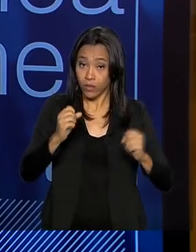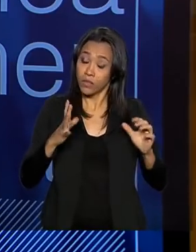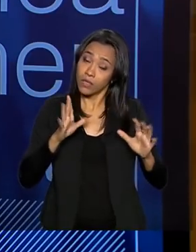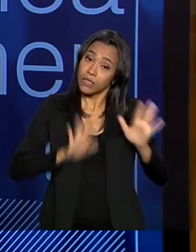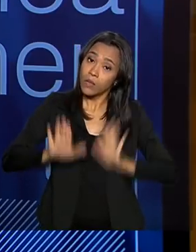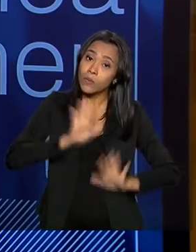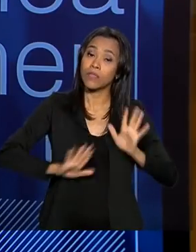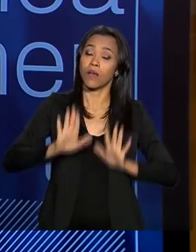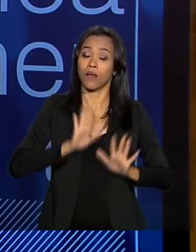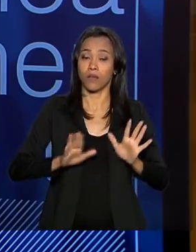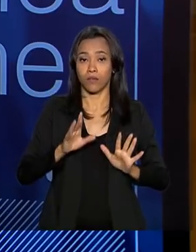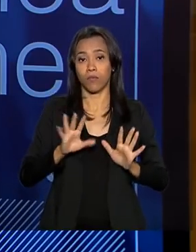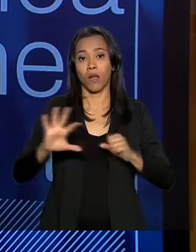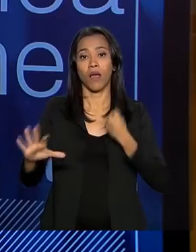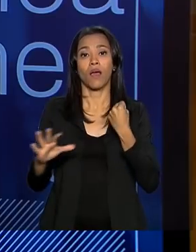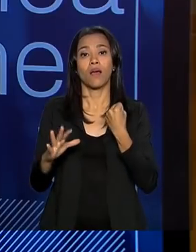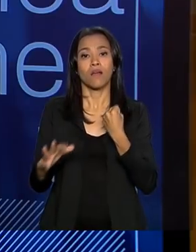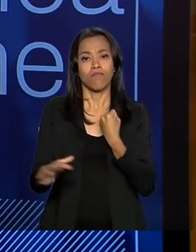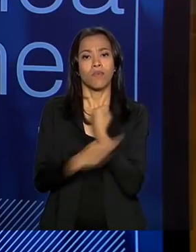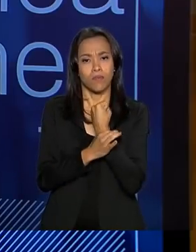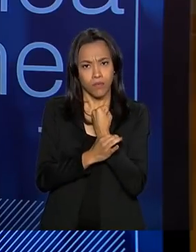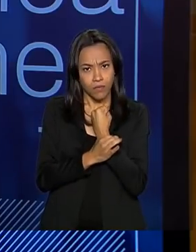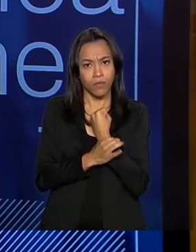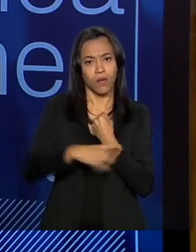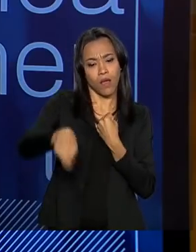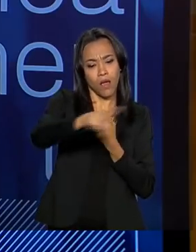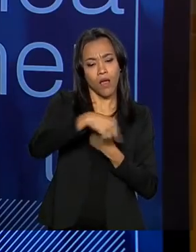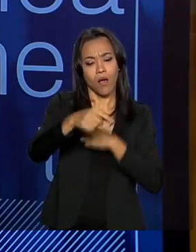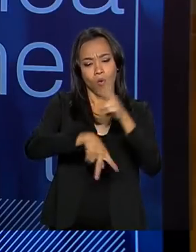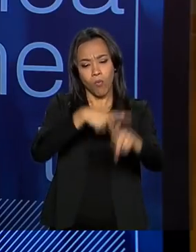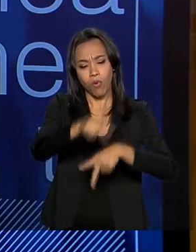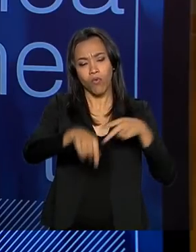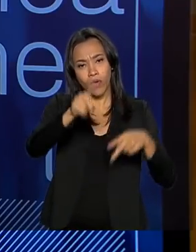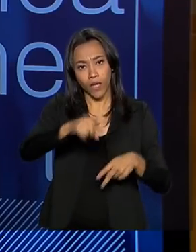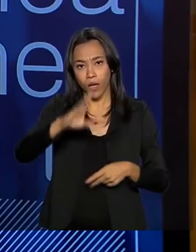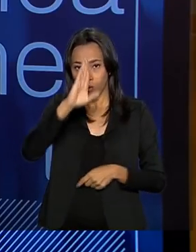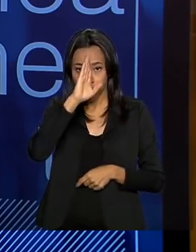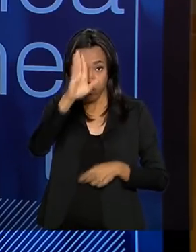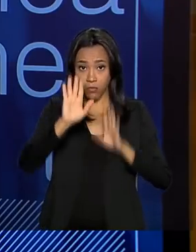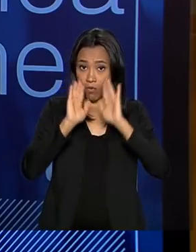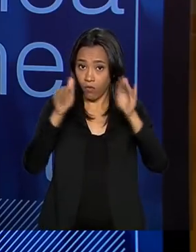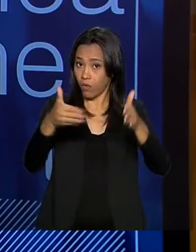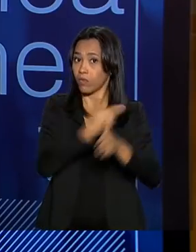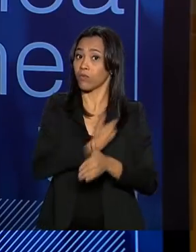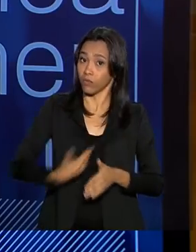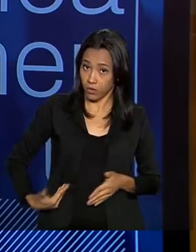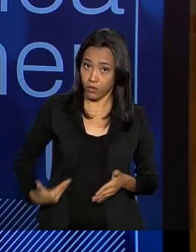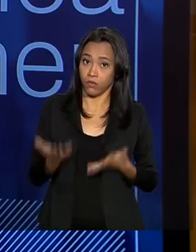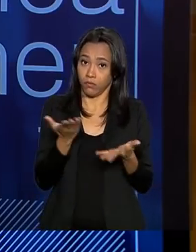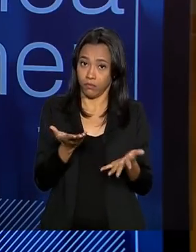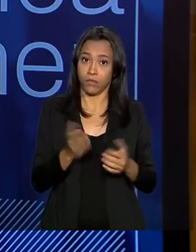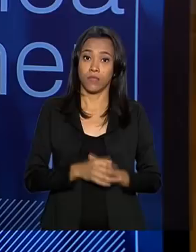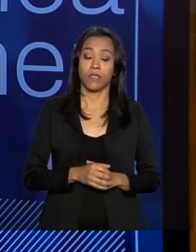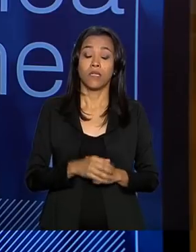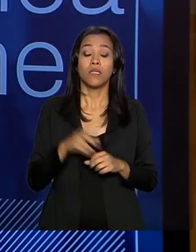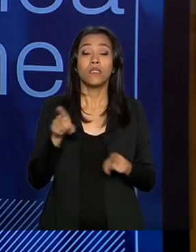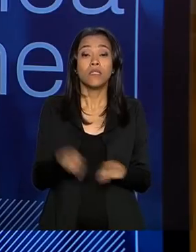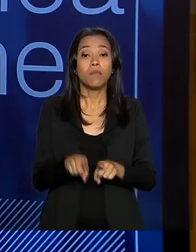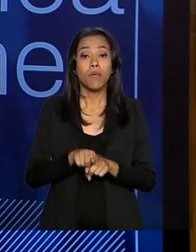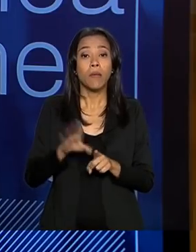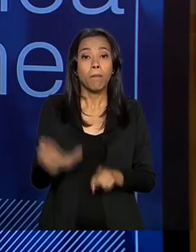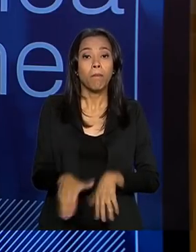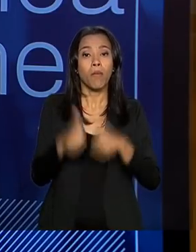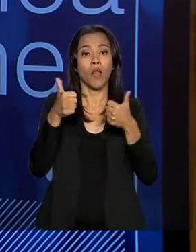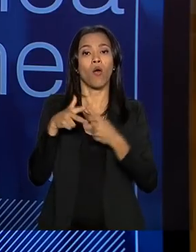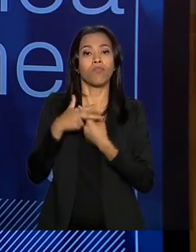o devido cuidado para garantir a segurança da população, que é a prioridade número um do governo, sem sombra de dúvida, no aperfeiçoamento dessa